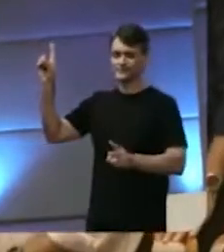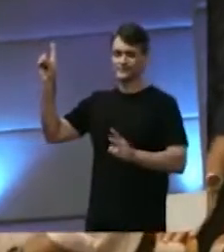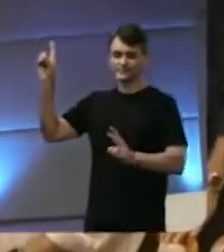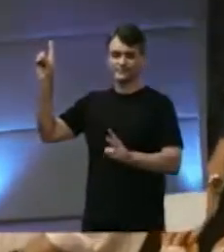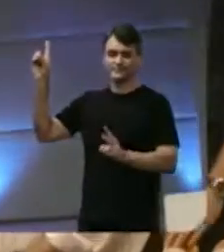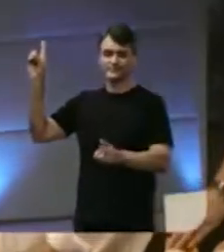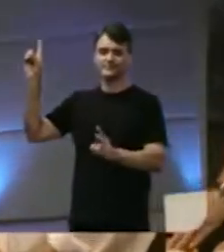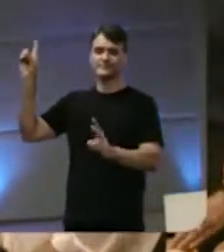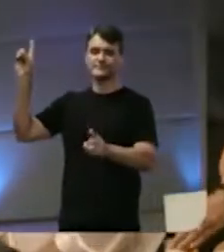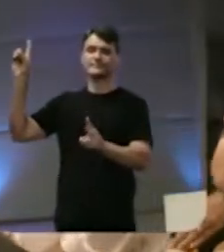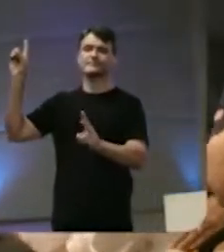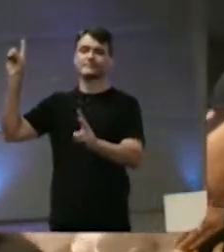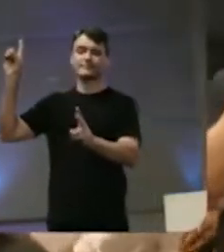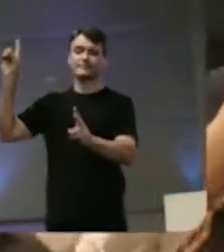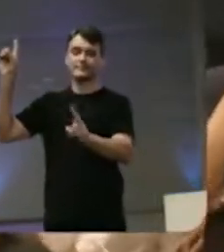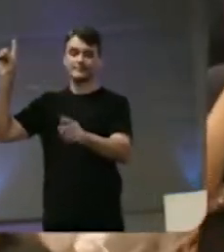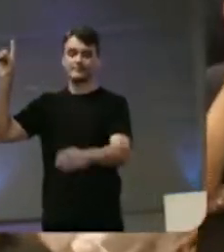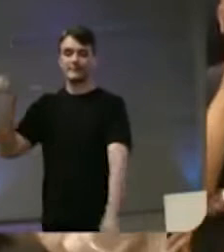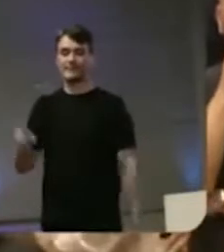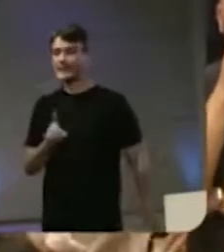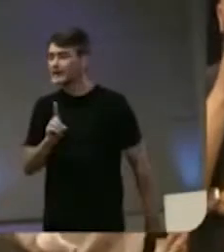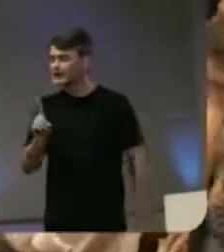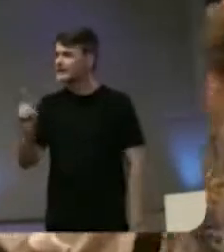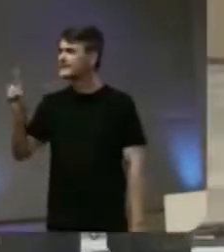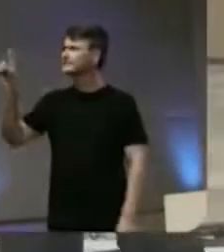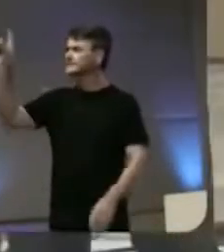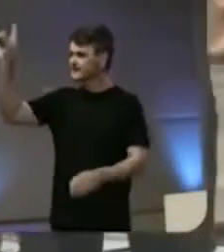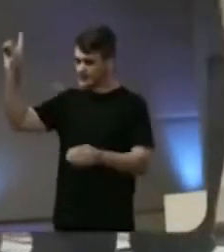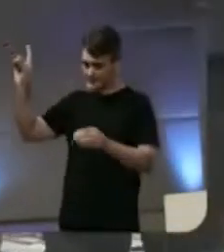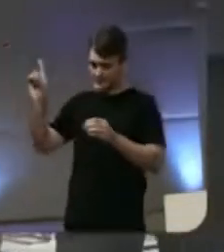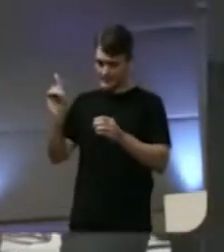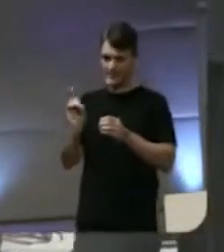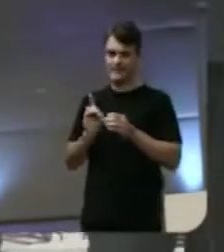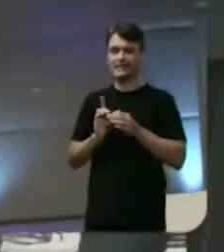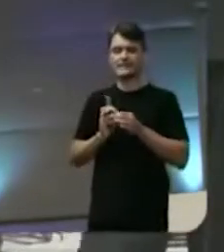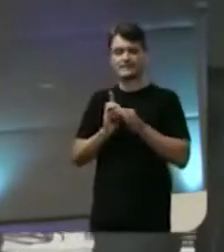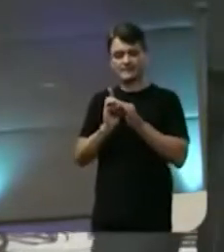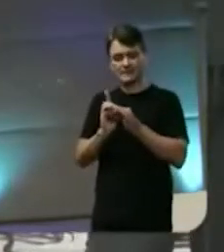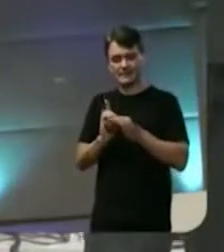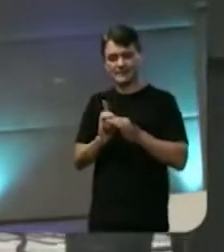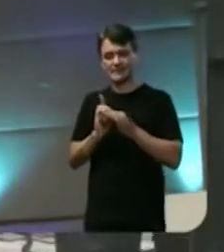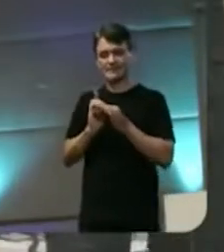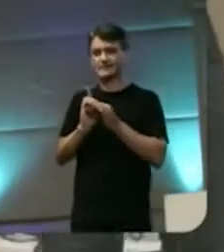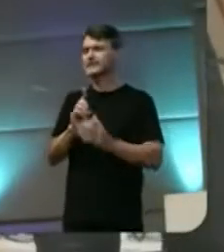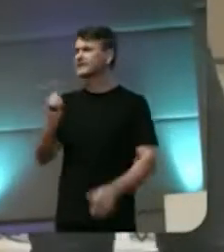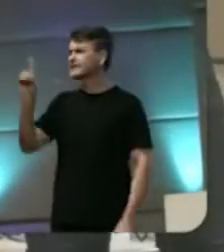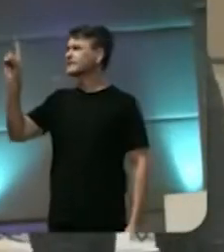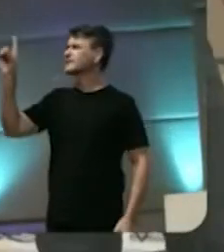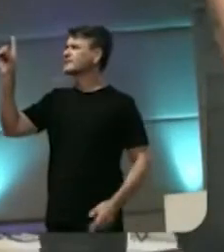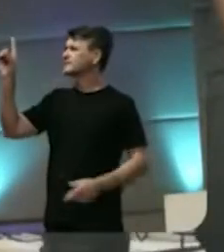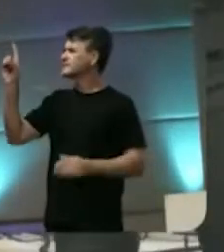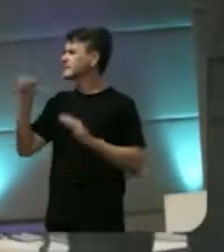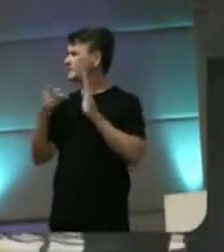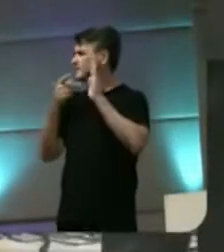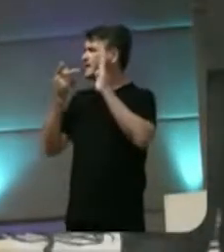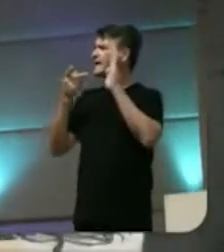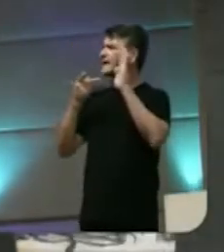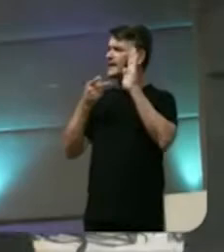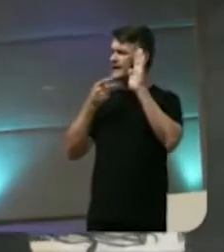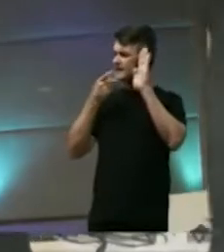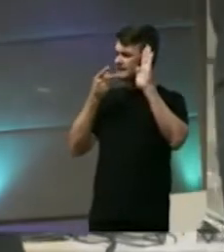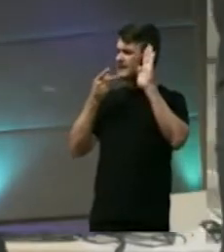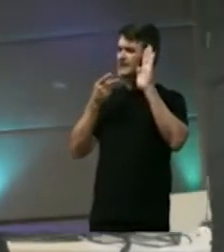Tu és fiel pra sempre, Deus de aliança, Deus de